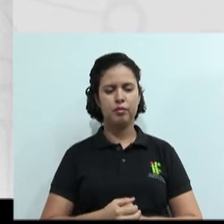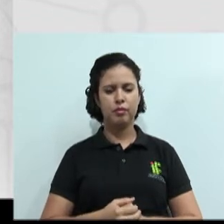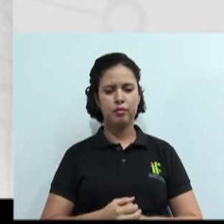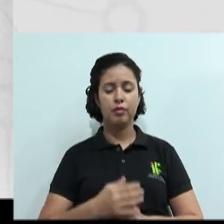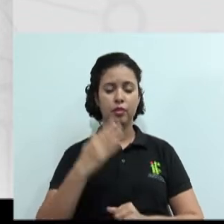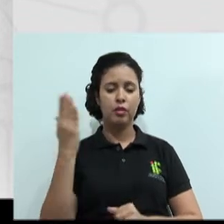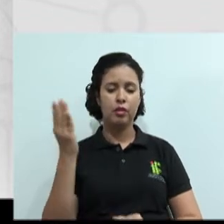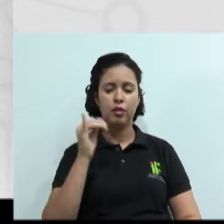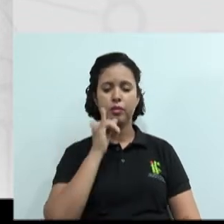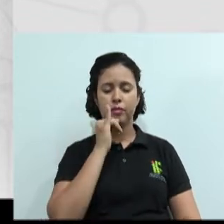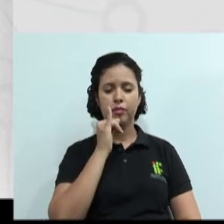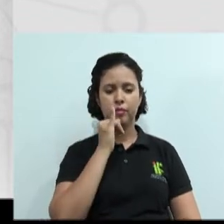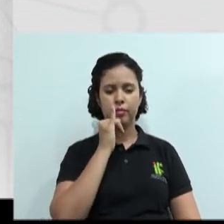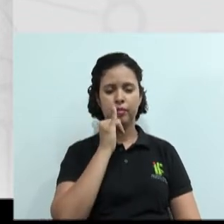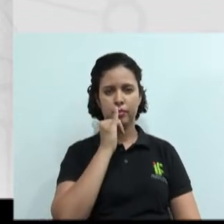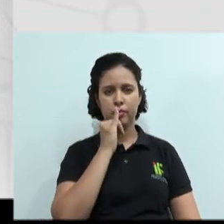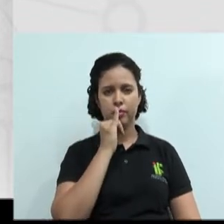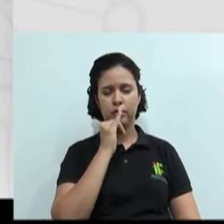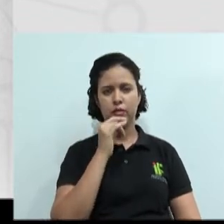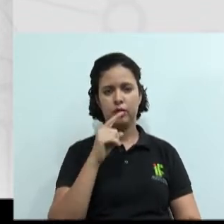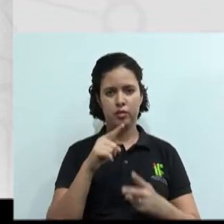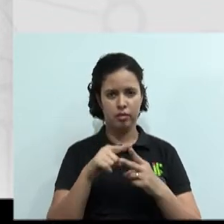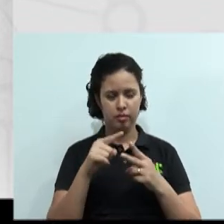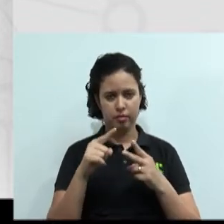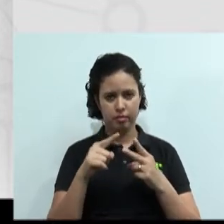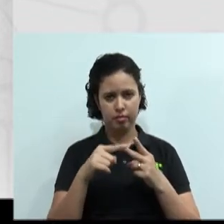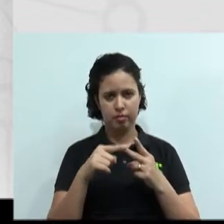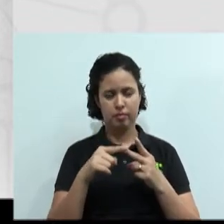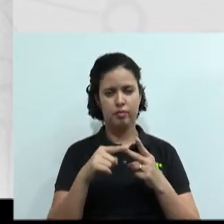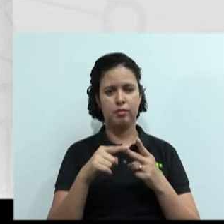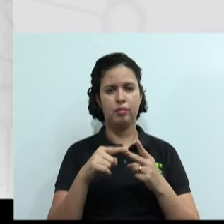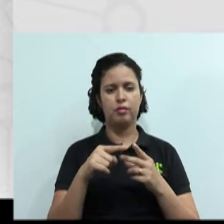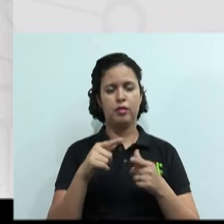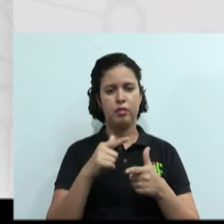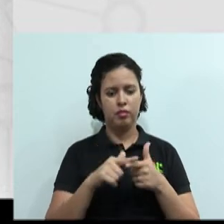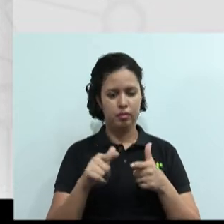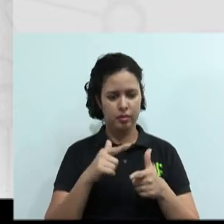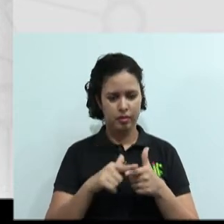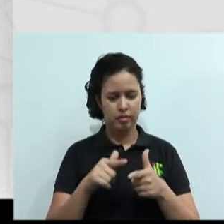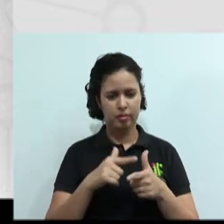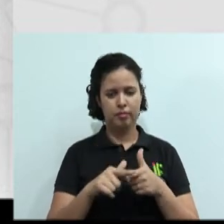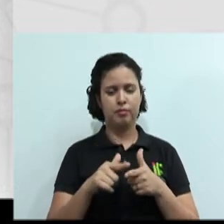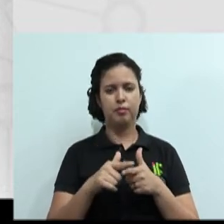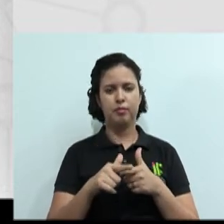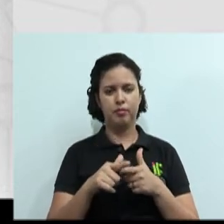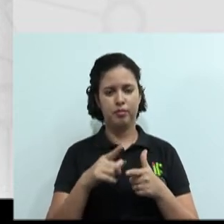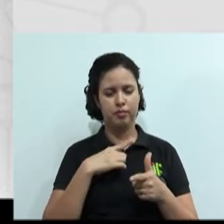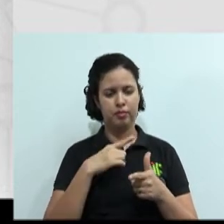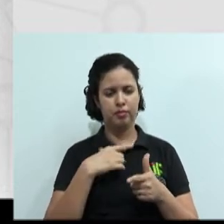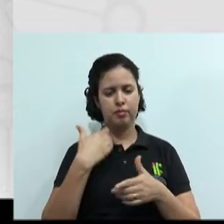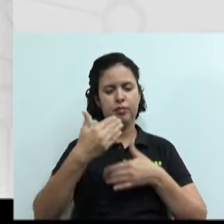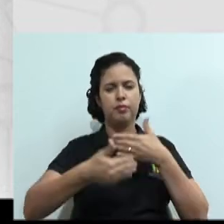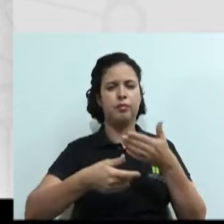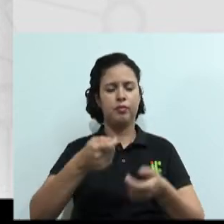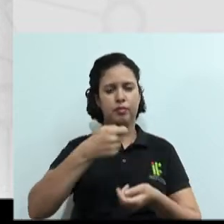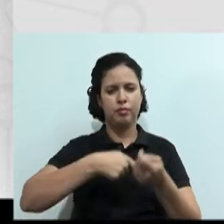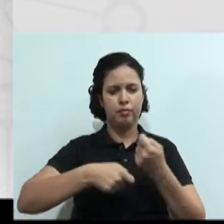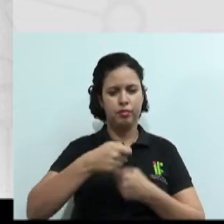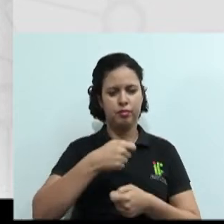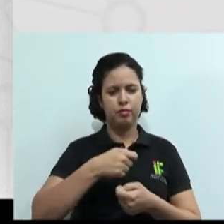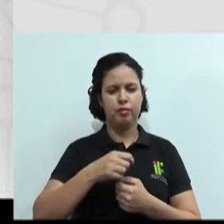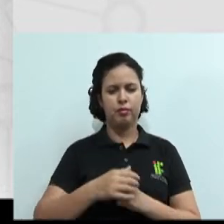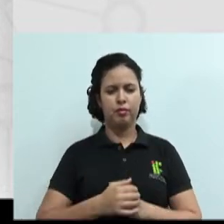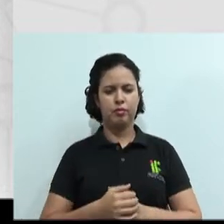exemplo de dois tipos de conflitos que vão provocar algo aí durante o processo de negociação. Nós temos aí